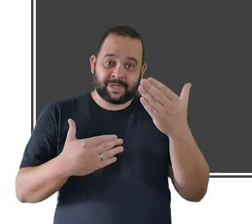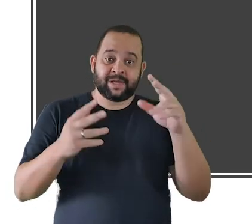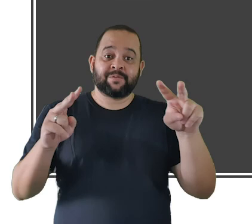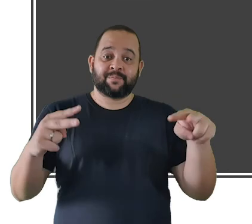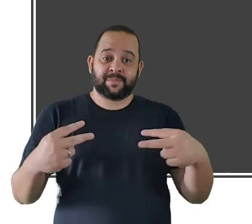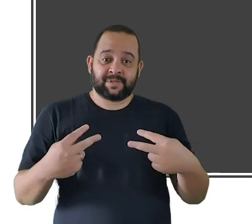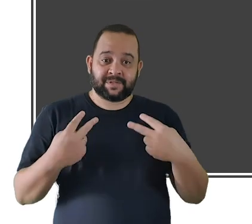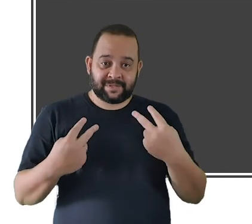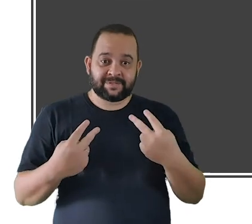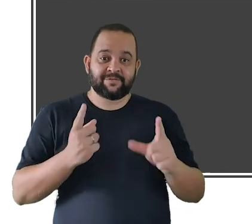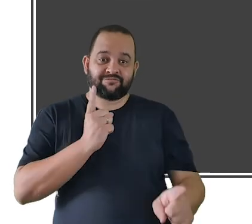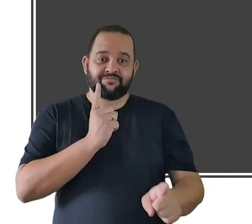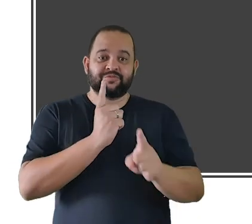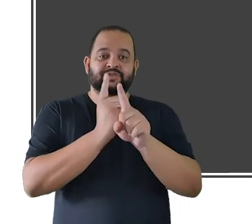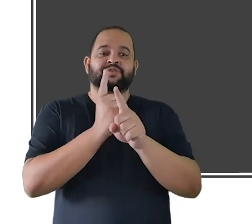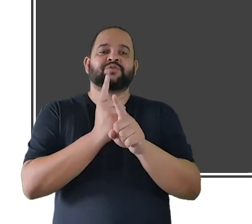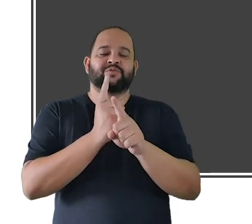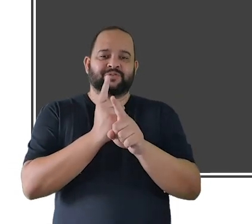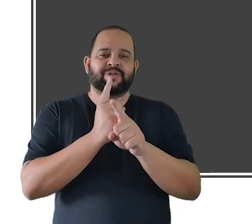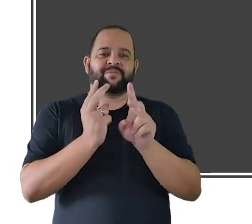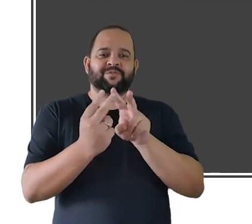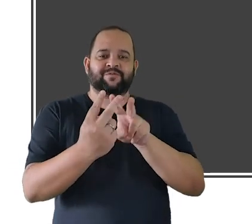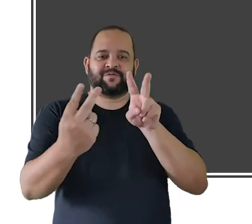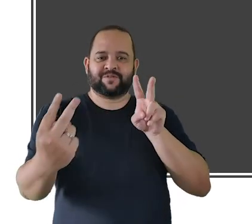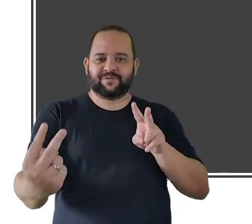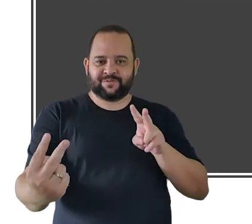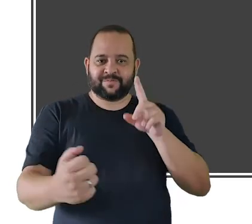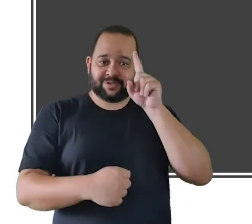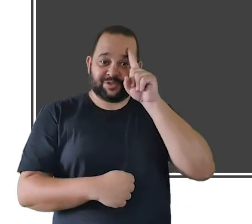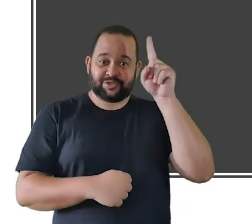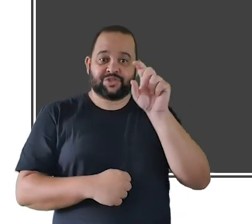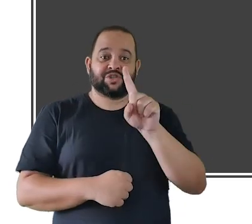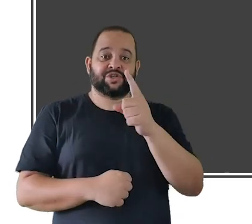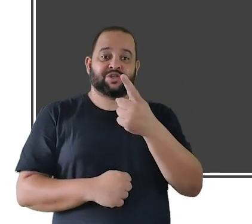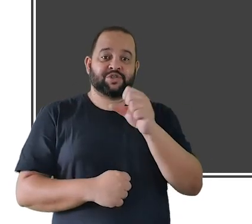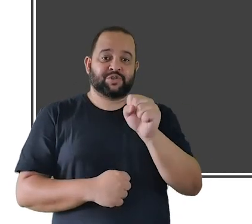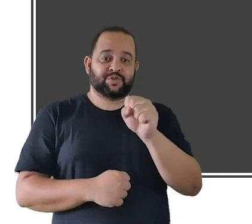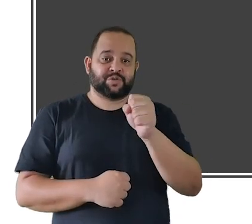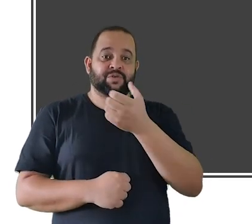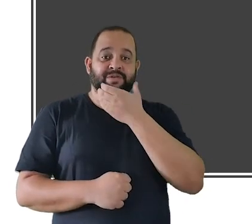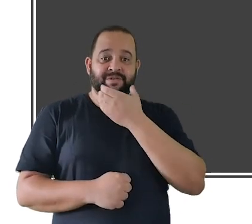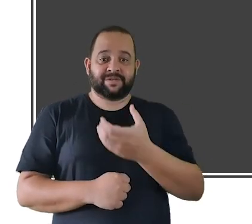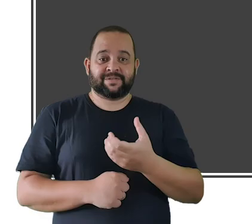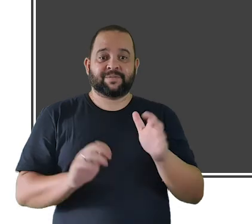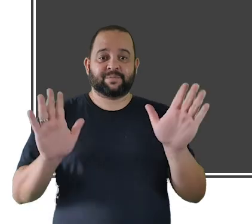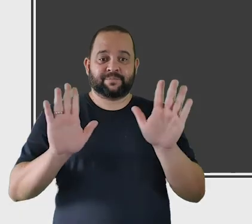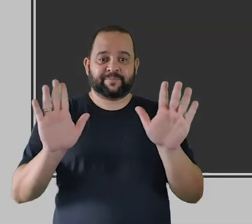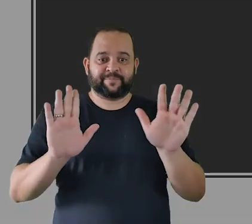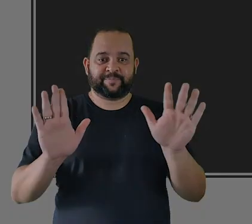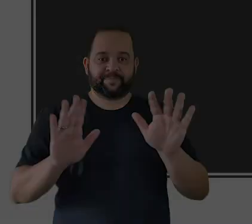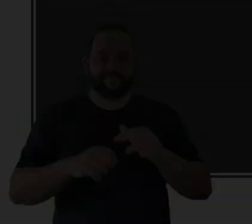atenção nos vemos virtualmente no dia 18 de dezembro até lá